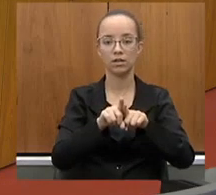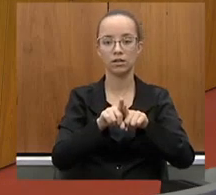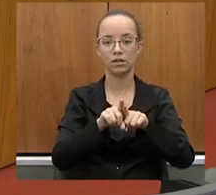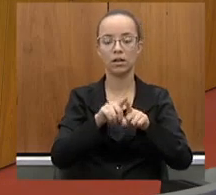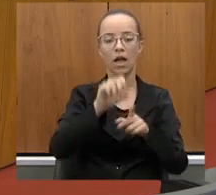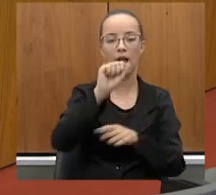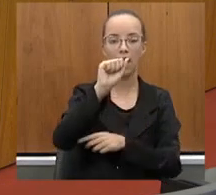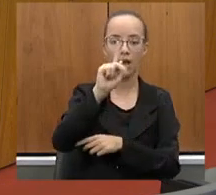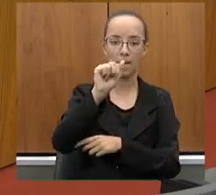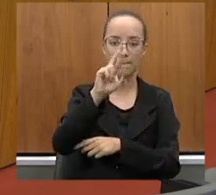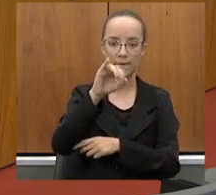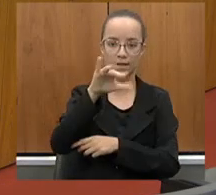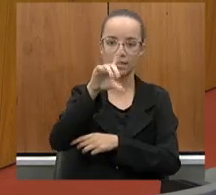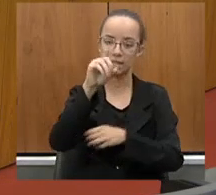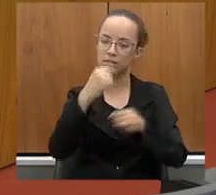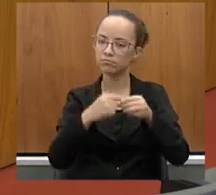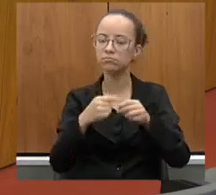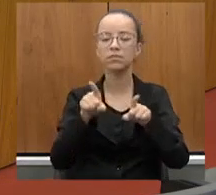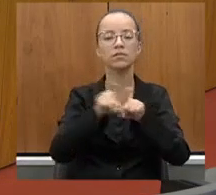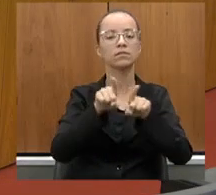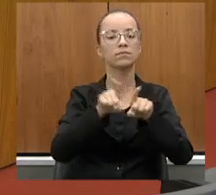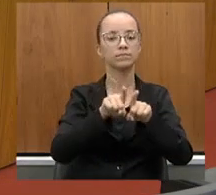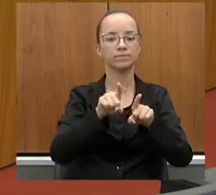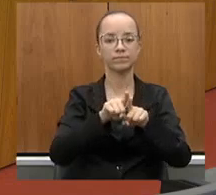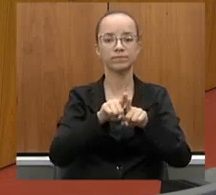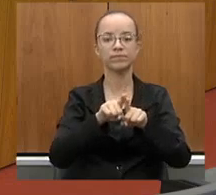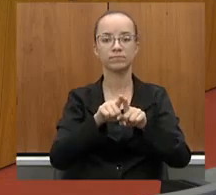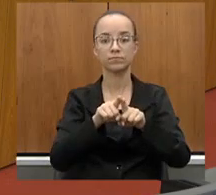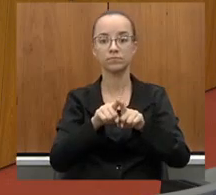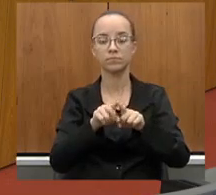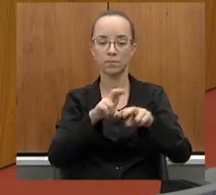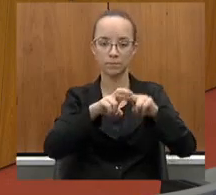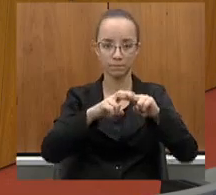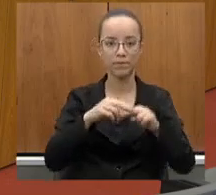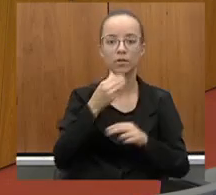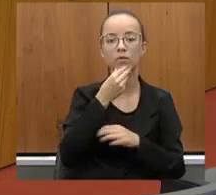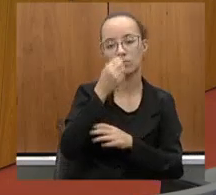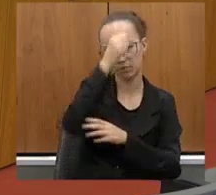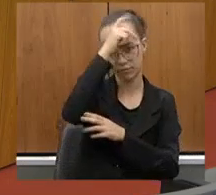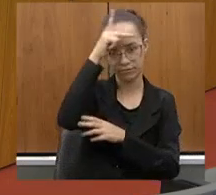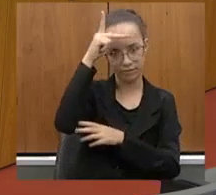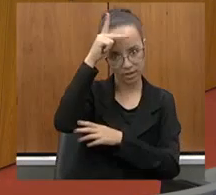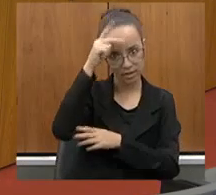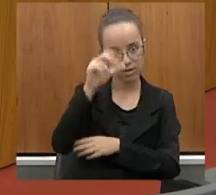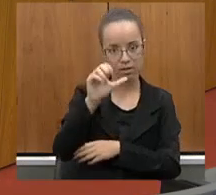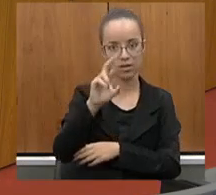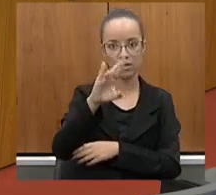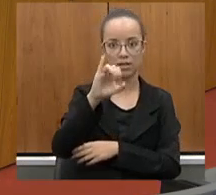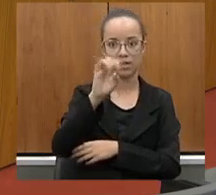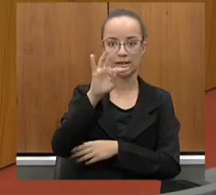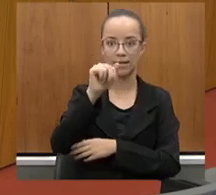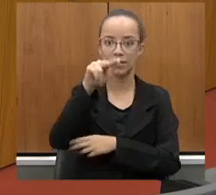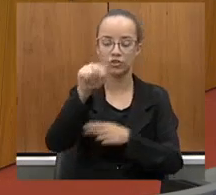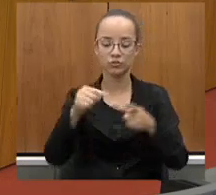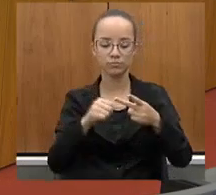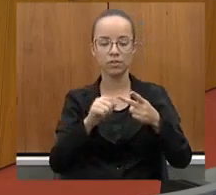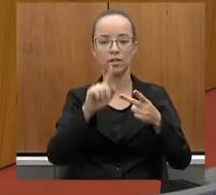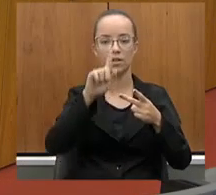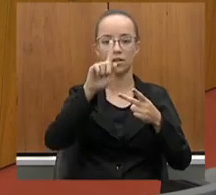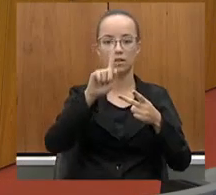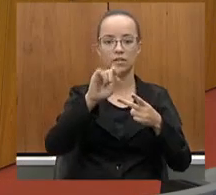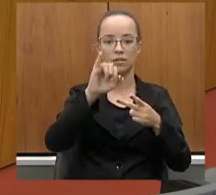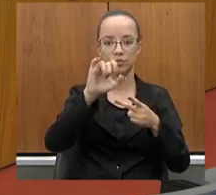que precisam passar por ela, através do nosso prefeito Cristo de Itajubá, através do nosso prefeito Ediberto de Telfim